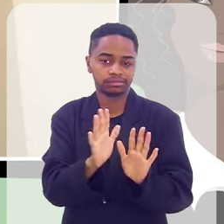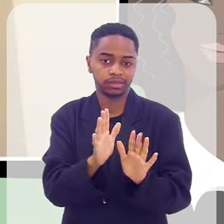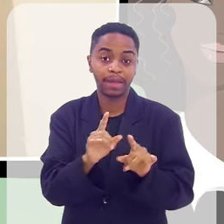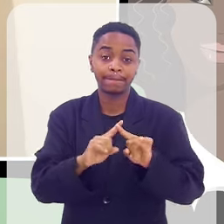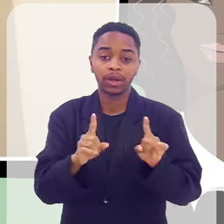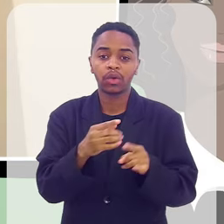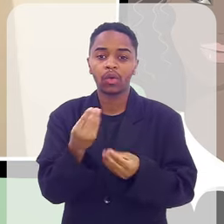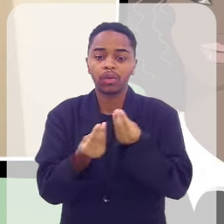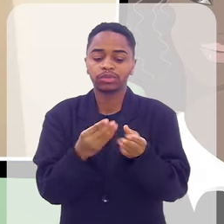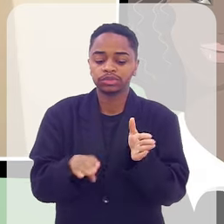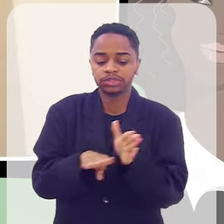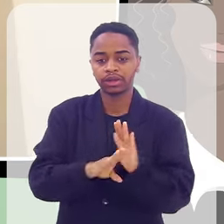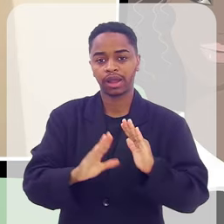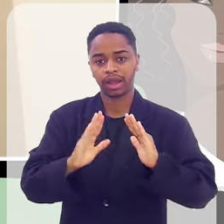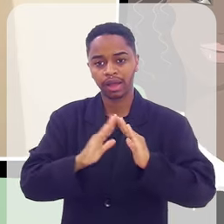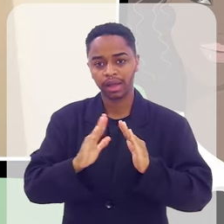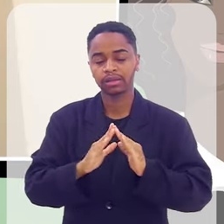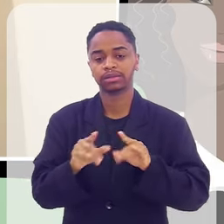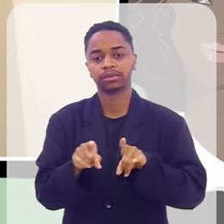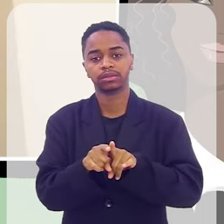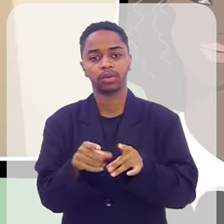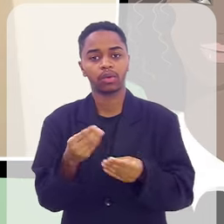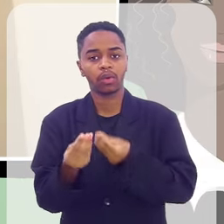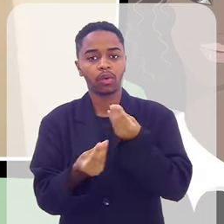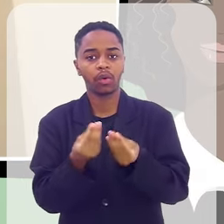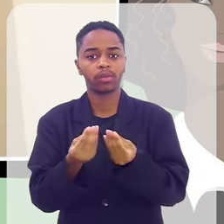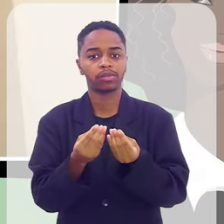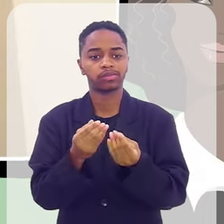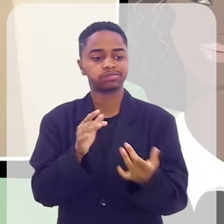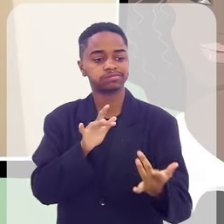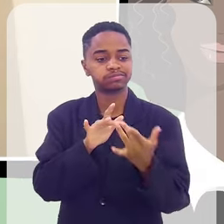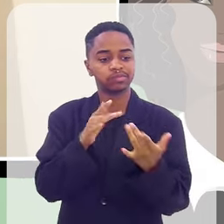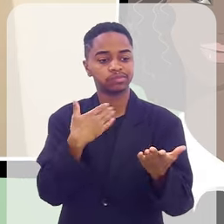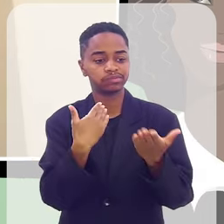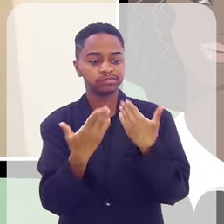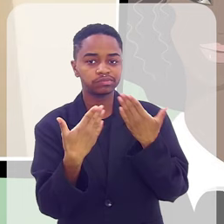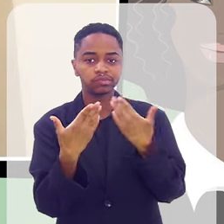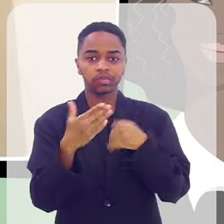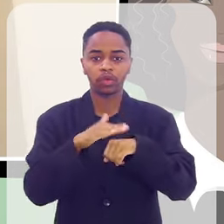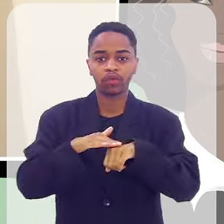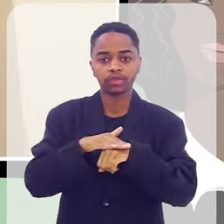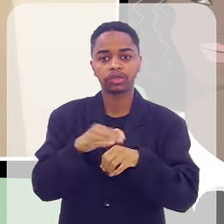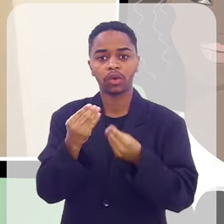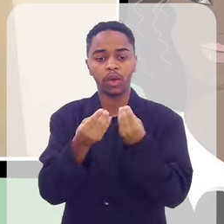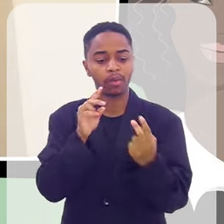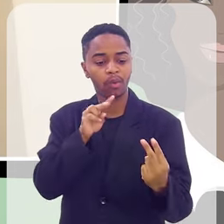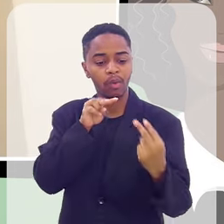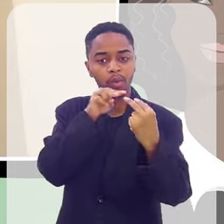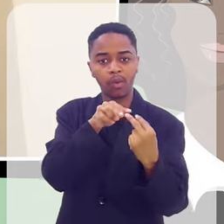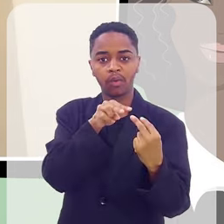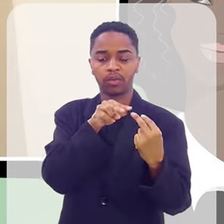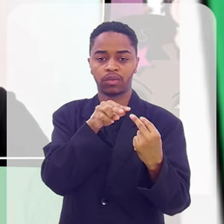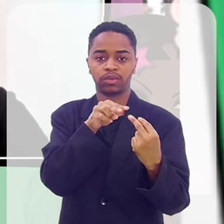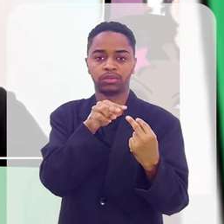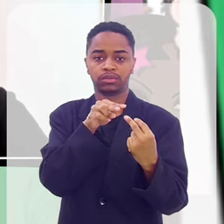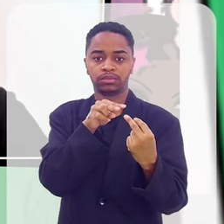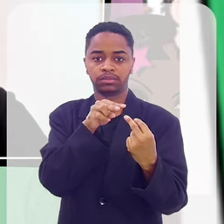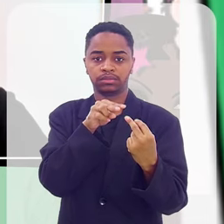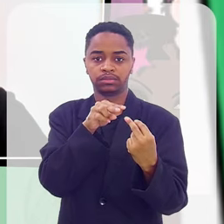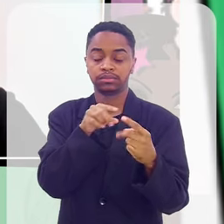mas como você chegar na casa da pessoa, como você falar com a pessoa, o olhar, Ver aquele olhar,